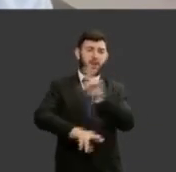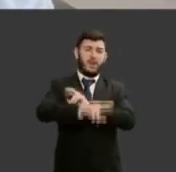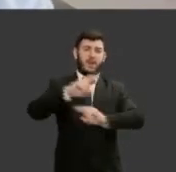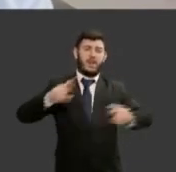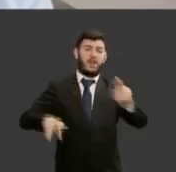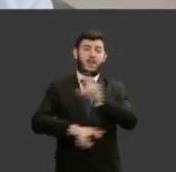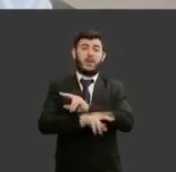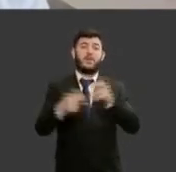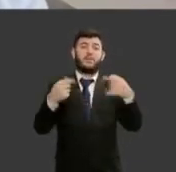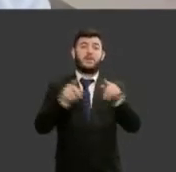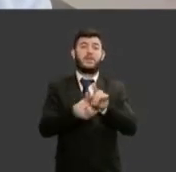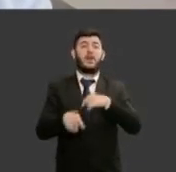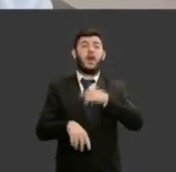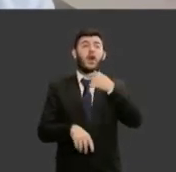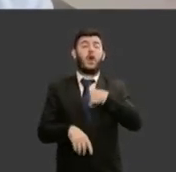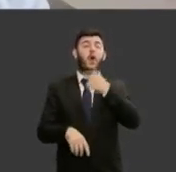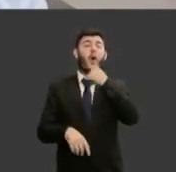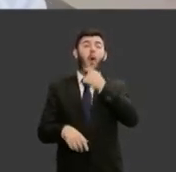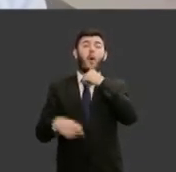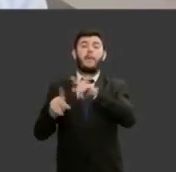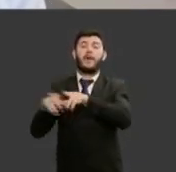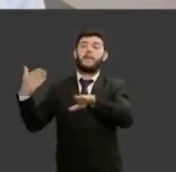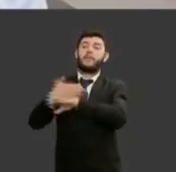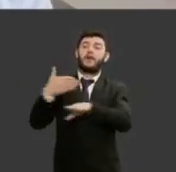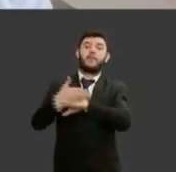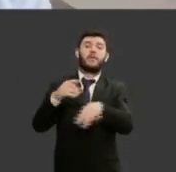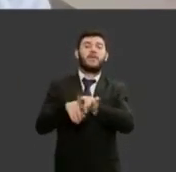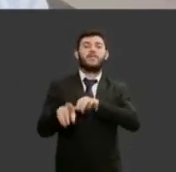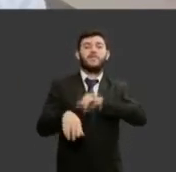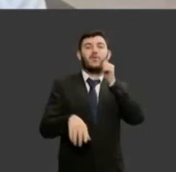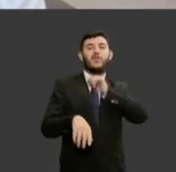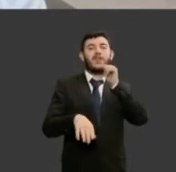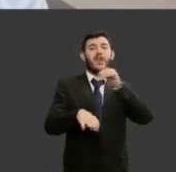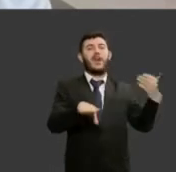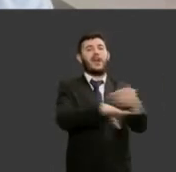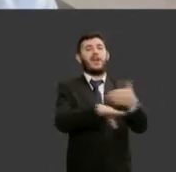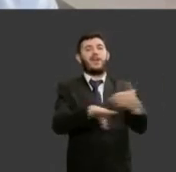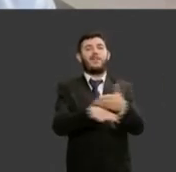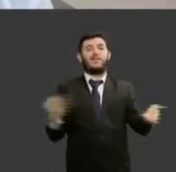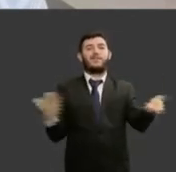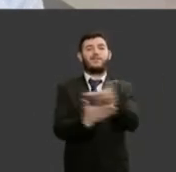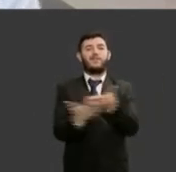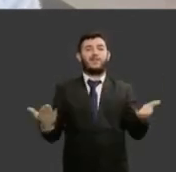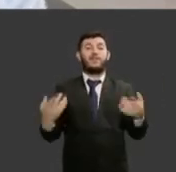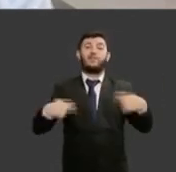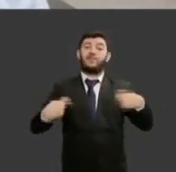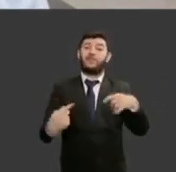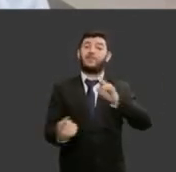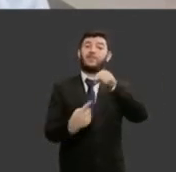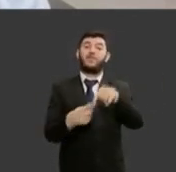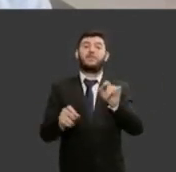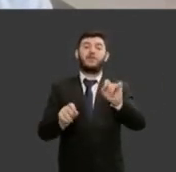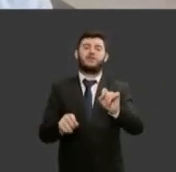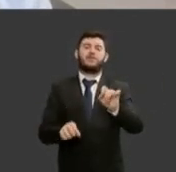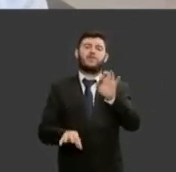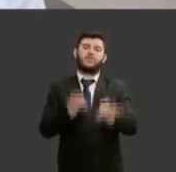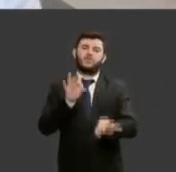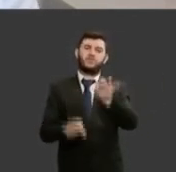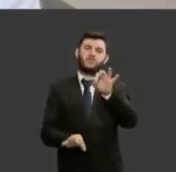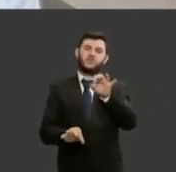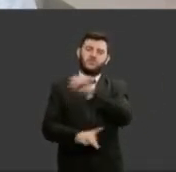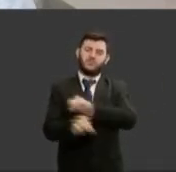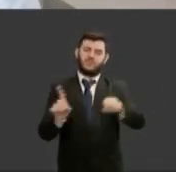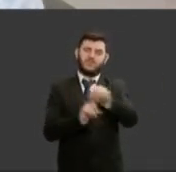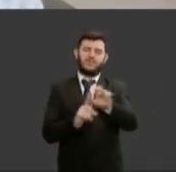homens e mulheres é muito importante essa pluralidade para que nós tenhamos uma sociedade mais justa e mais humana